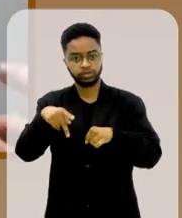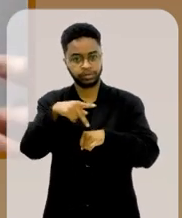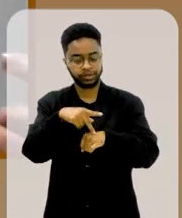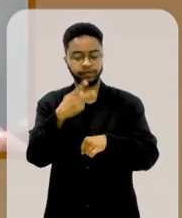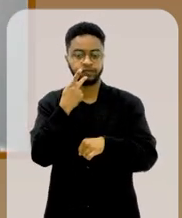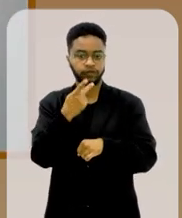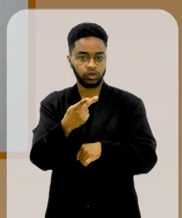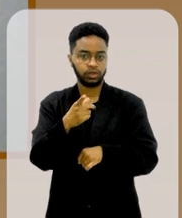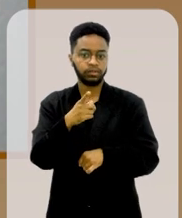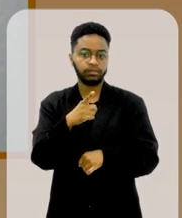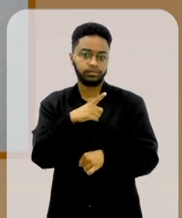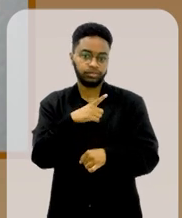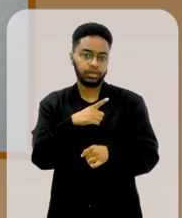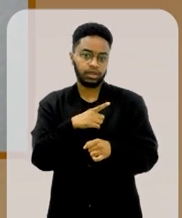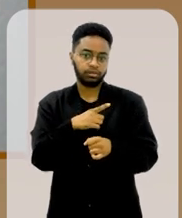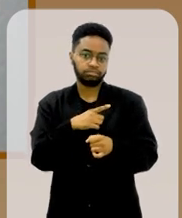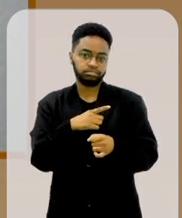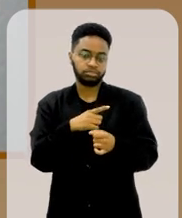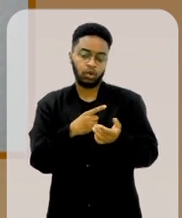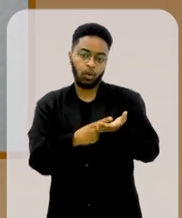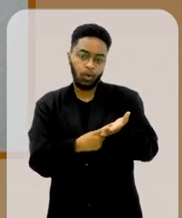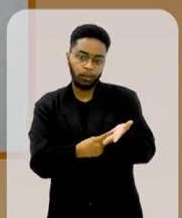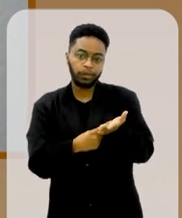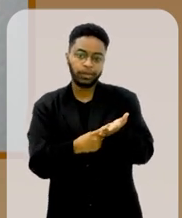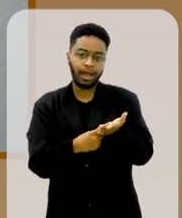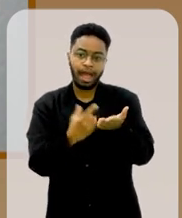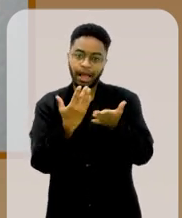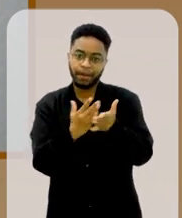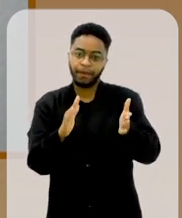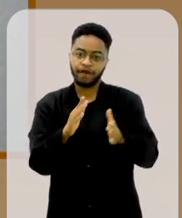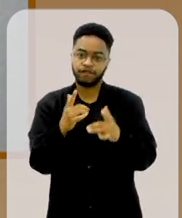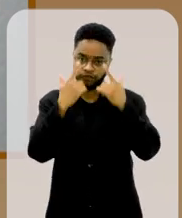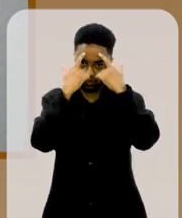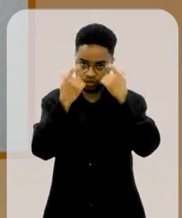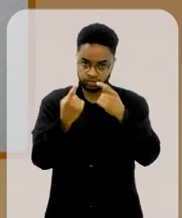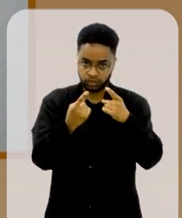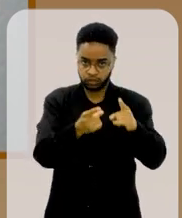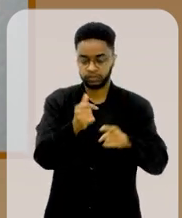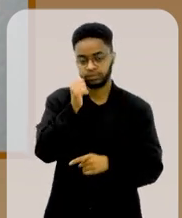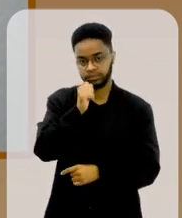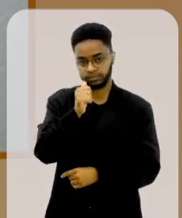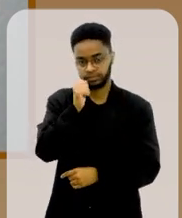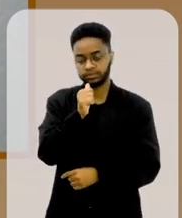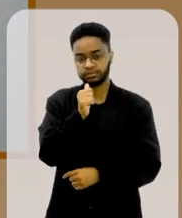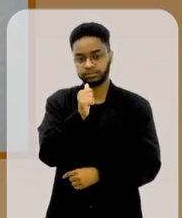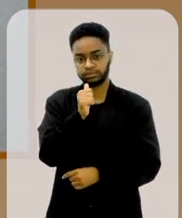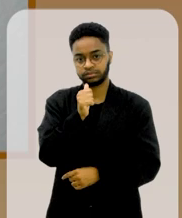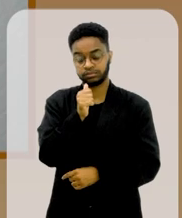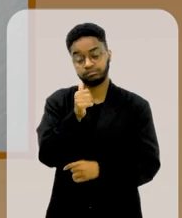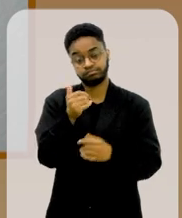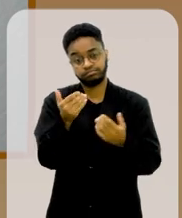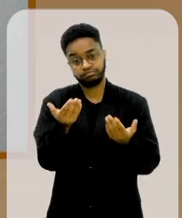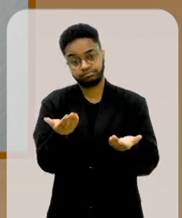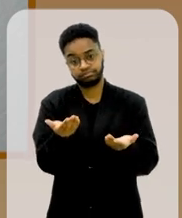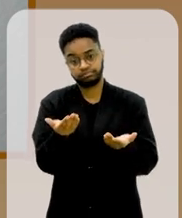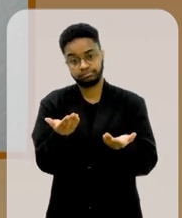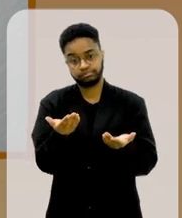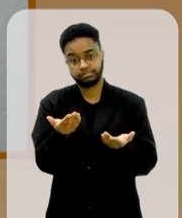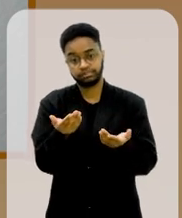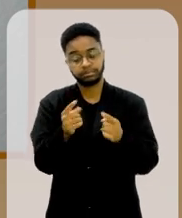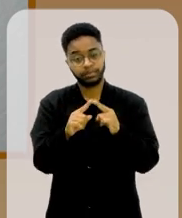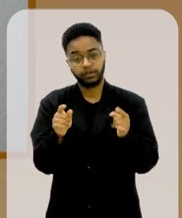comprometendo a dar um baixo na violência contra a mulher e praticamente